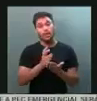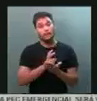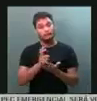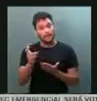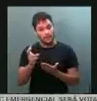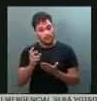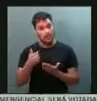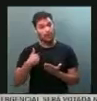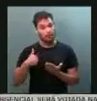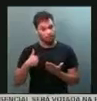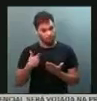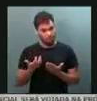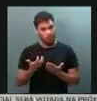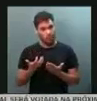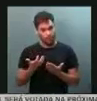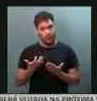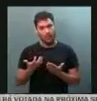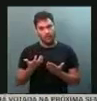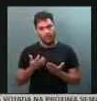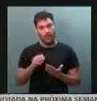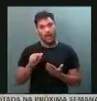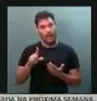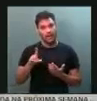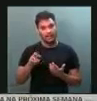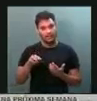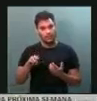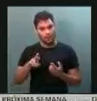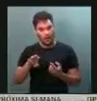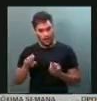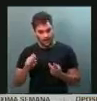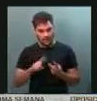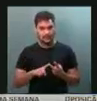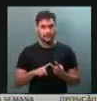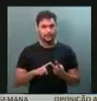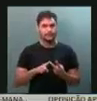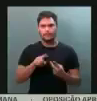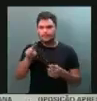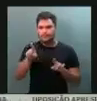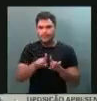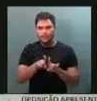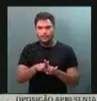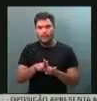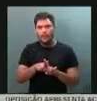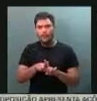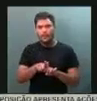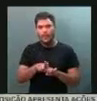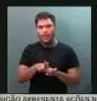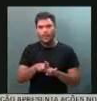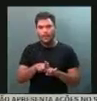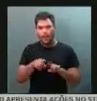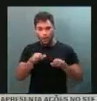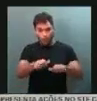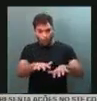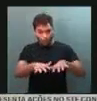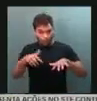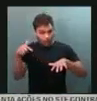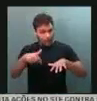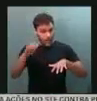como eu, de Alexandre de Moraes, e que o senhor deixe o plenário decidir.